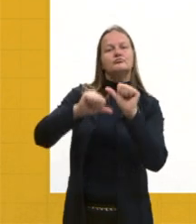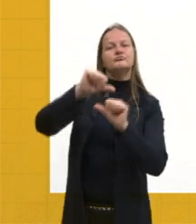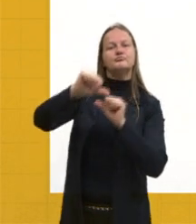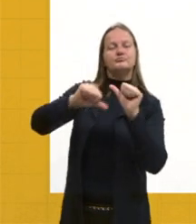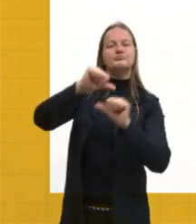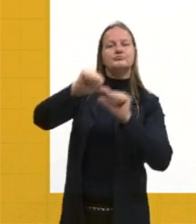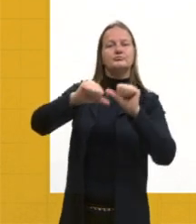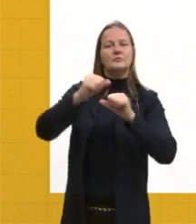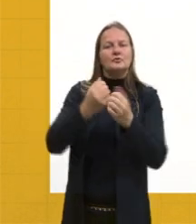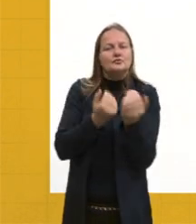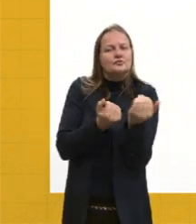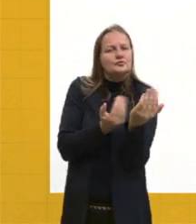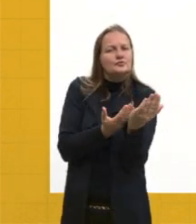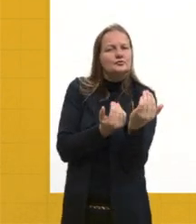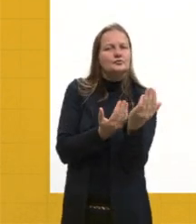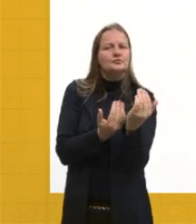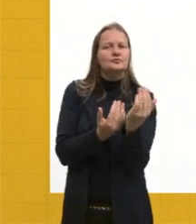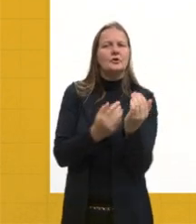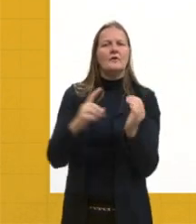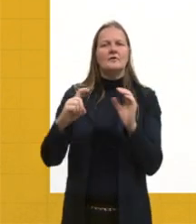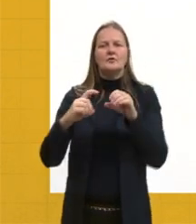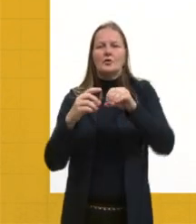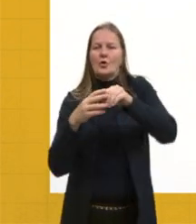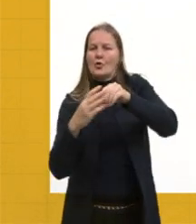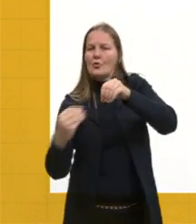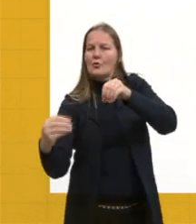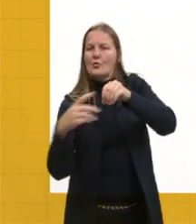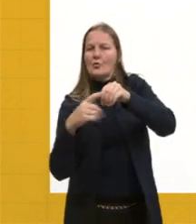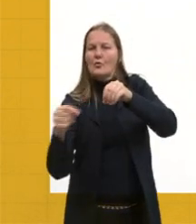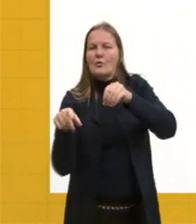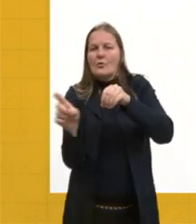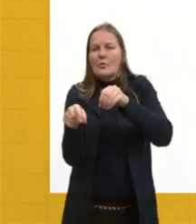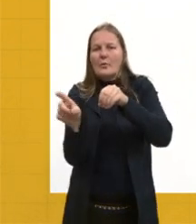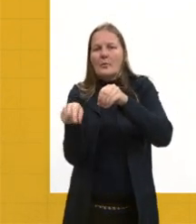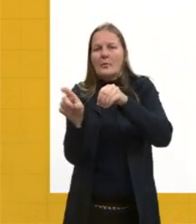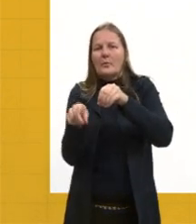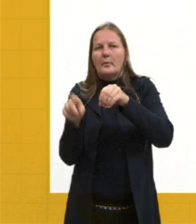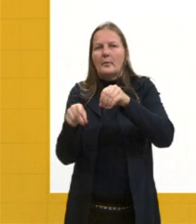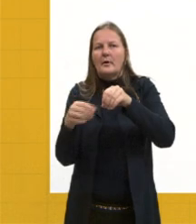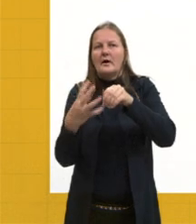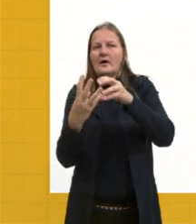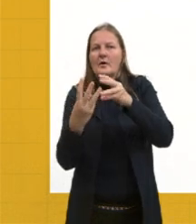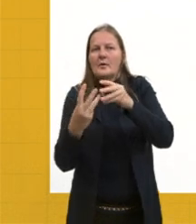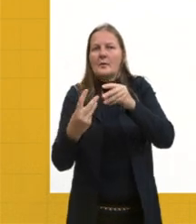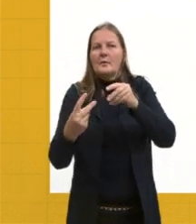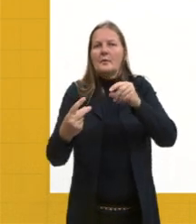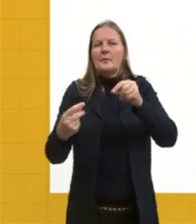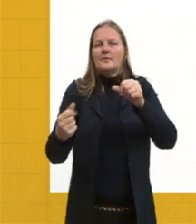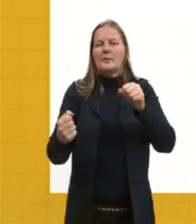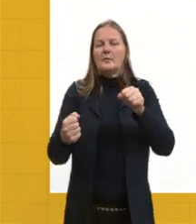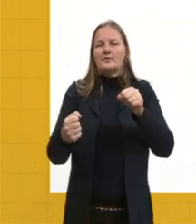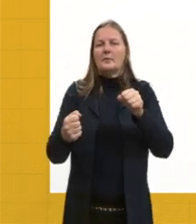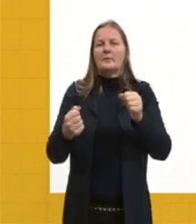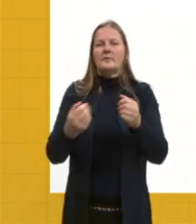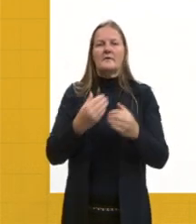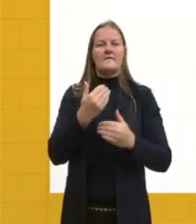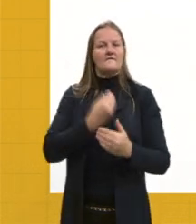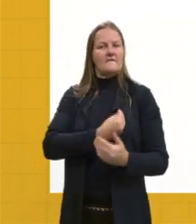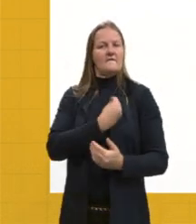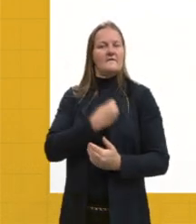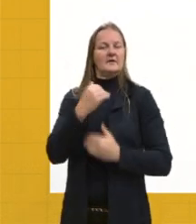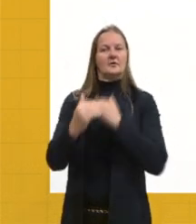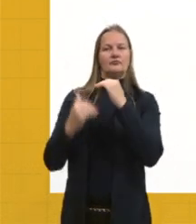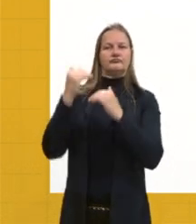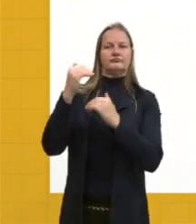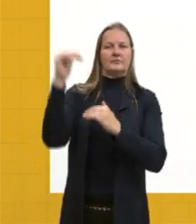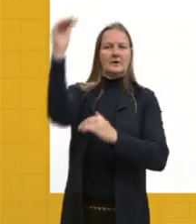uma rã jovem, ainda com um pedacinho da cauda, que vai sumindo, vai sendo absorvida ao longo da vida. Ali, a fase